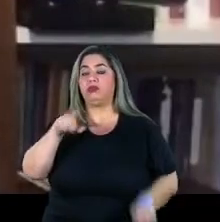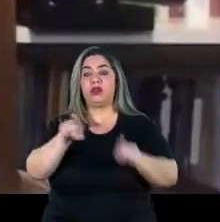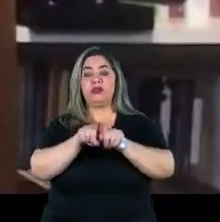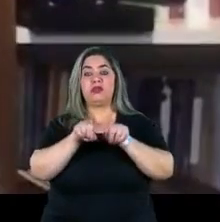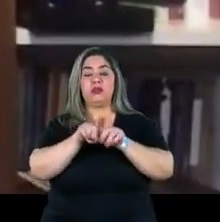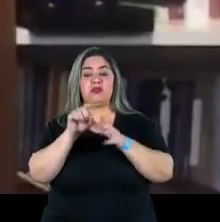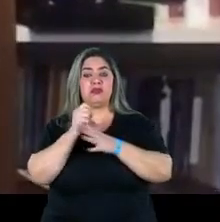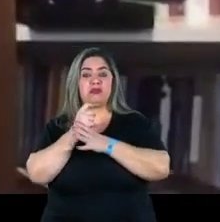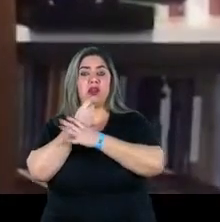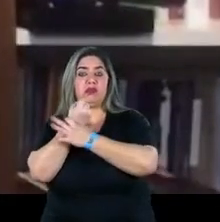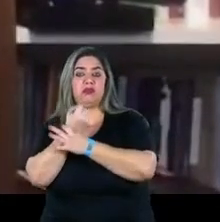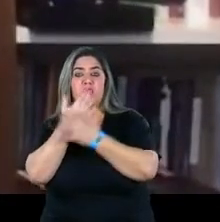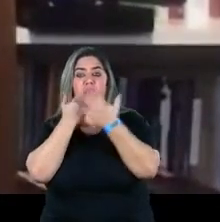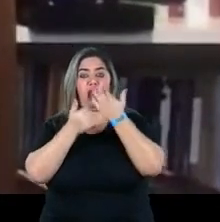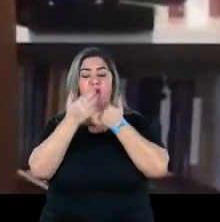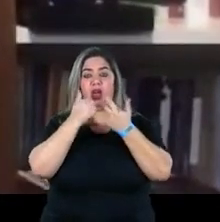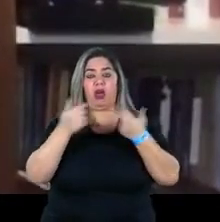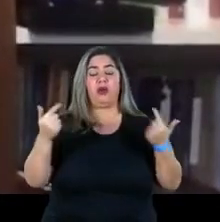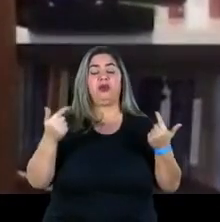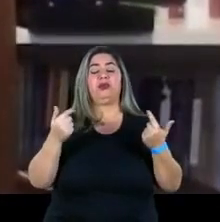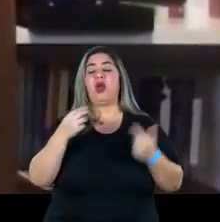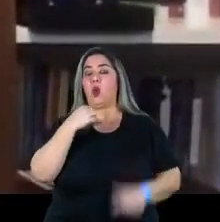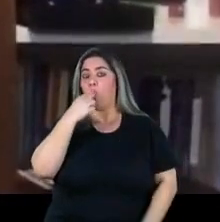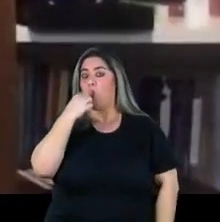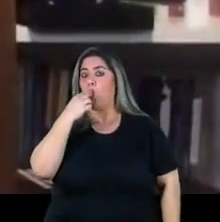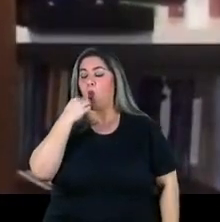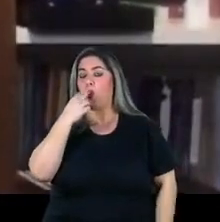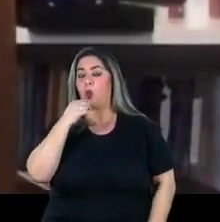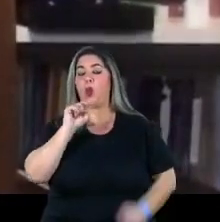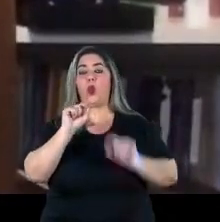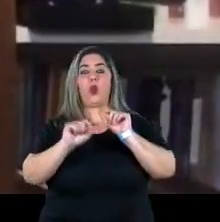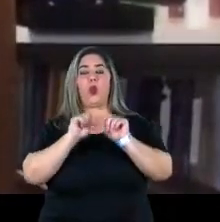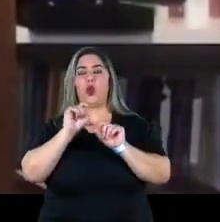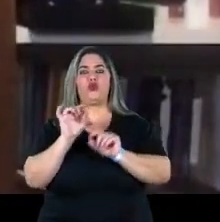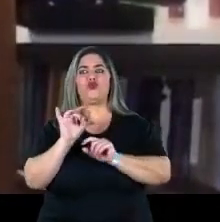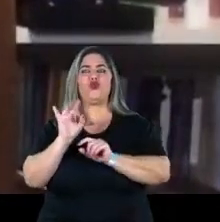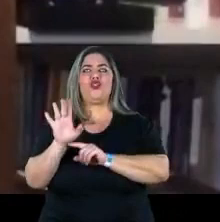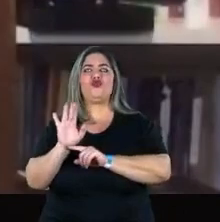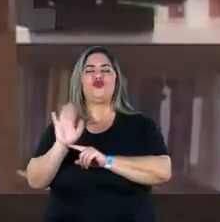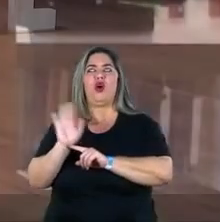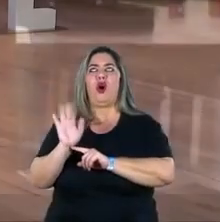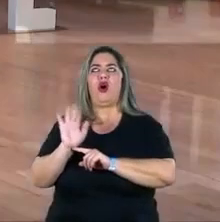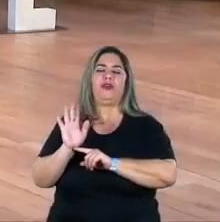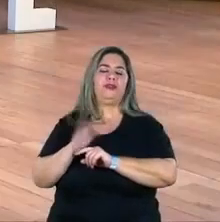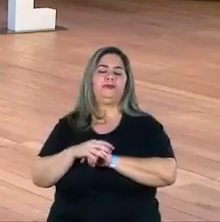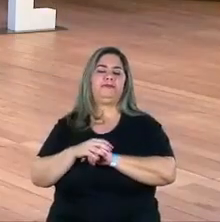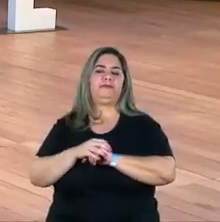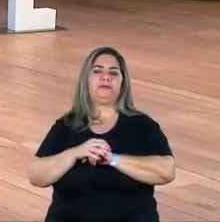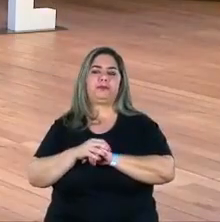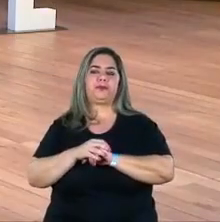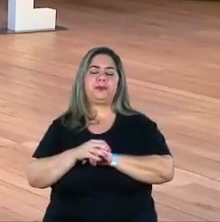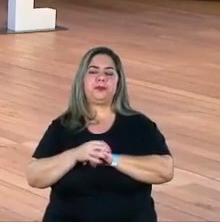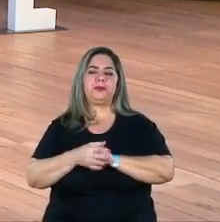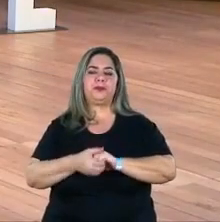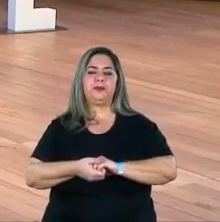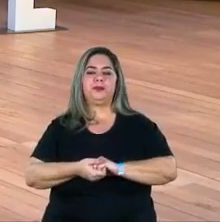segurança alimentar e nutricional não diz respeito apenas à questão